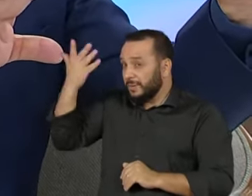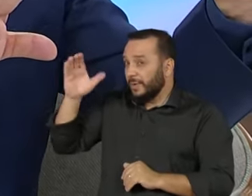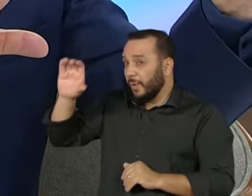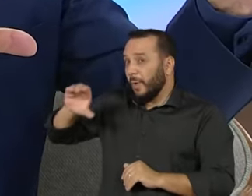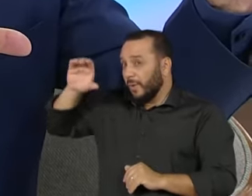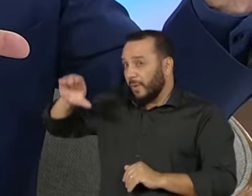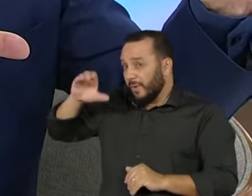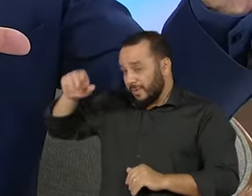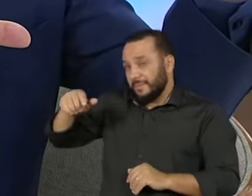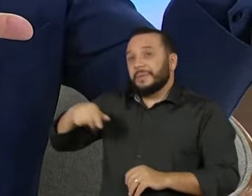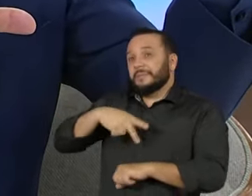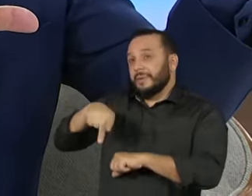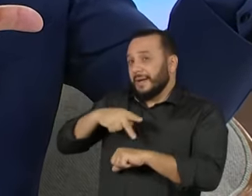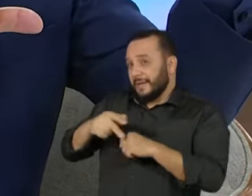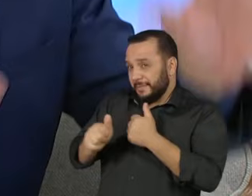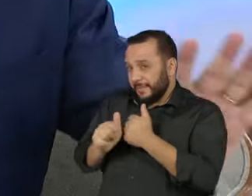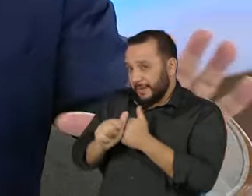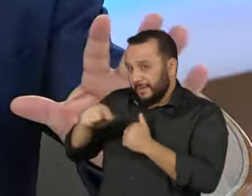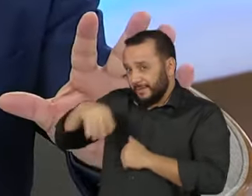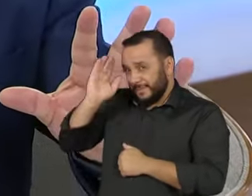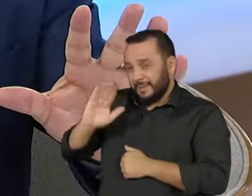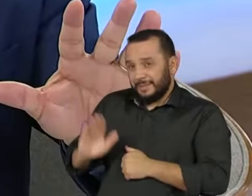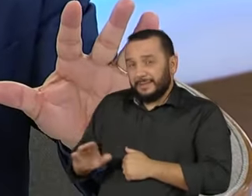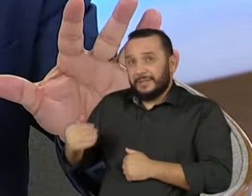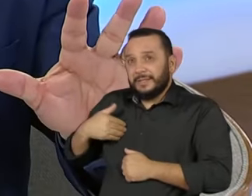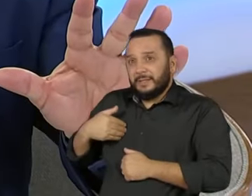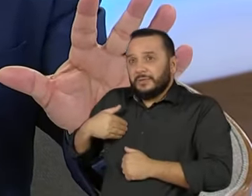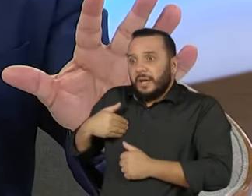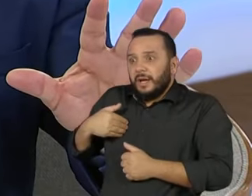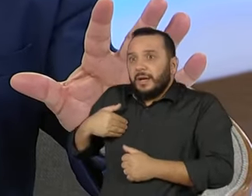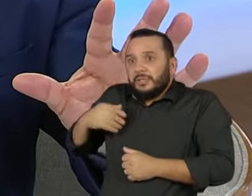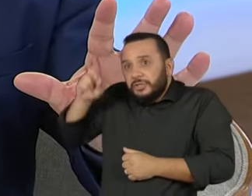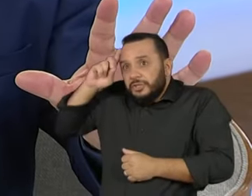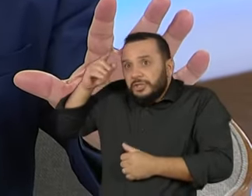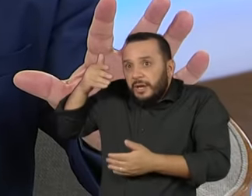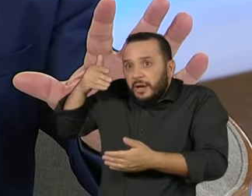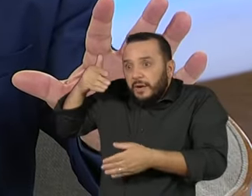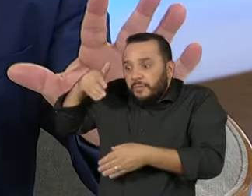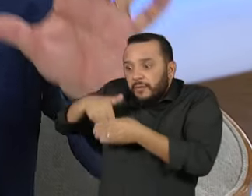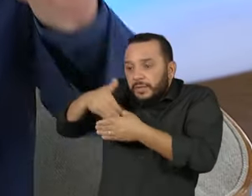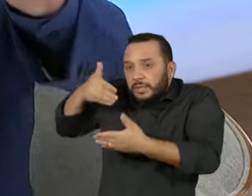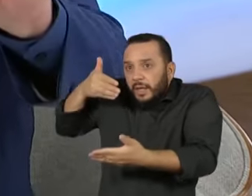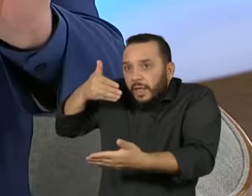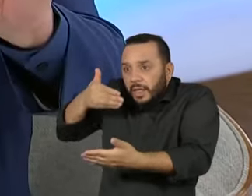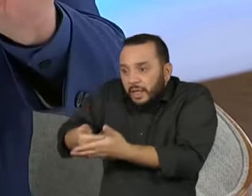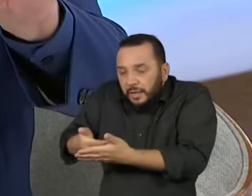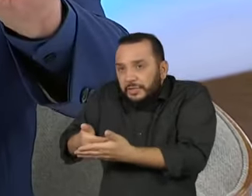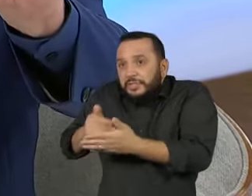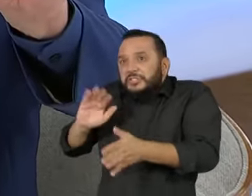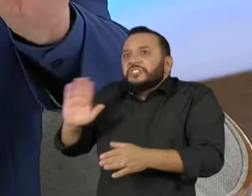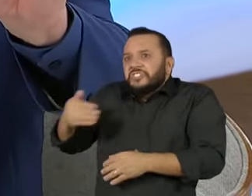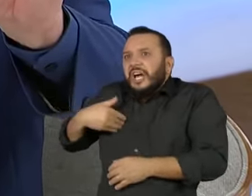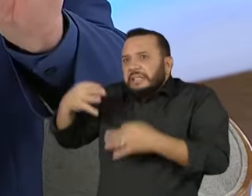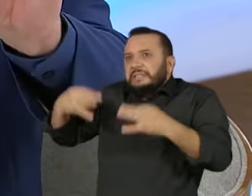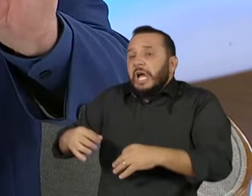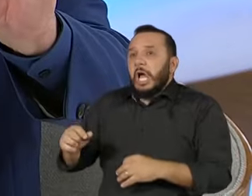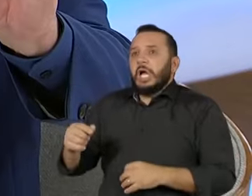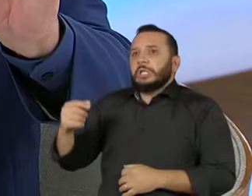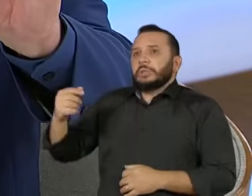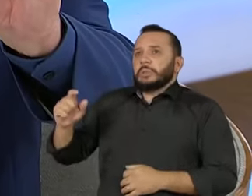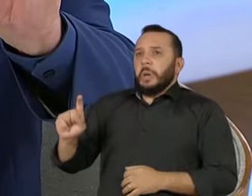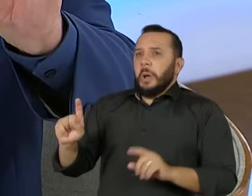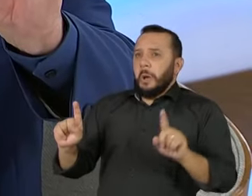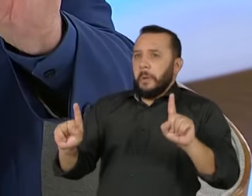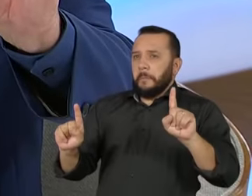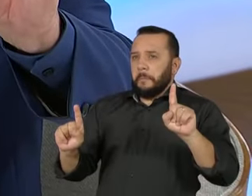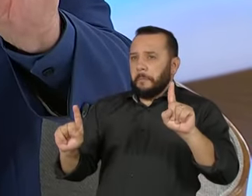do nosso lado. Nas vésperas da eleição, alguém que estava garantido no segundo turno perdeu a sua posição.